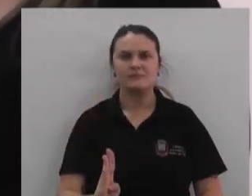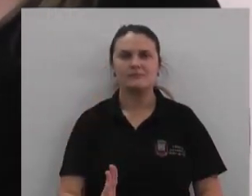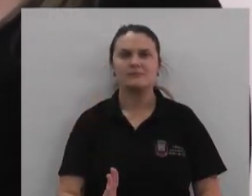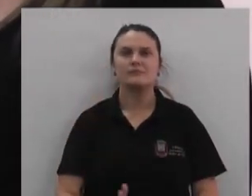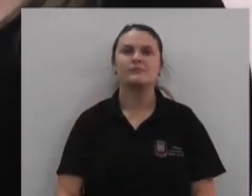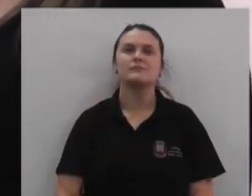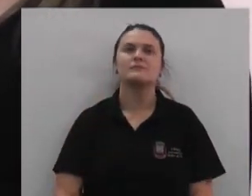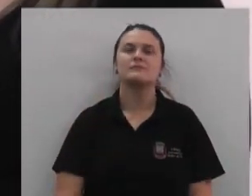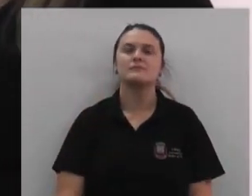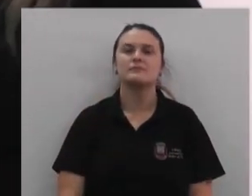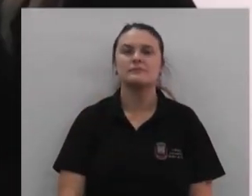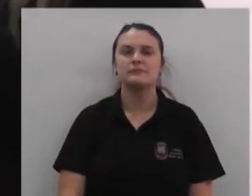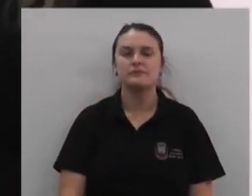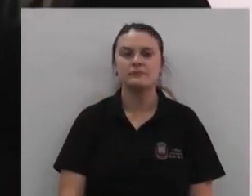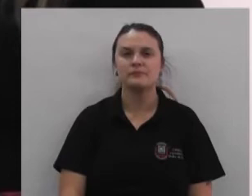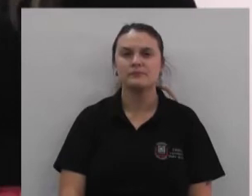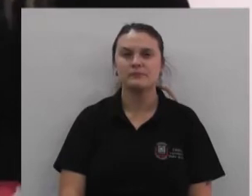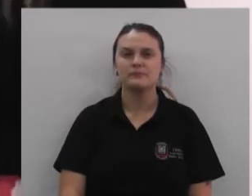Brasil